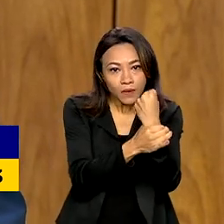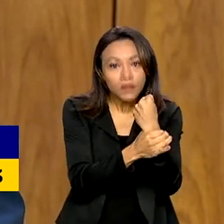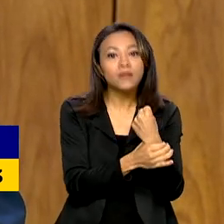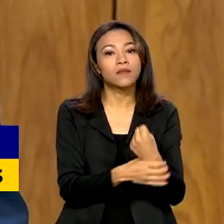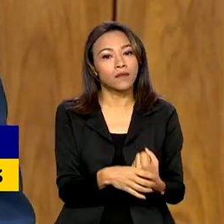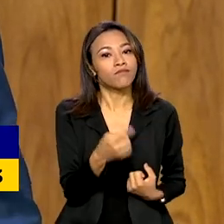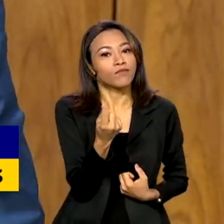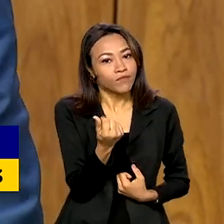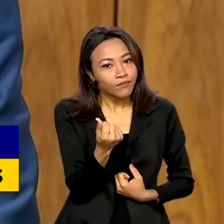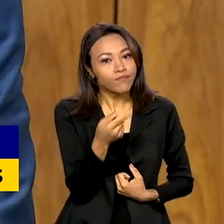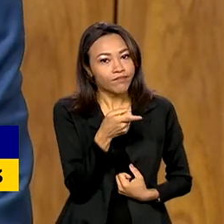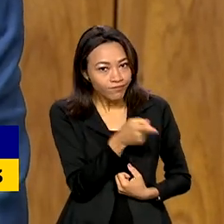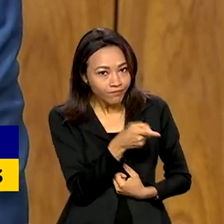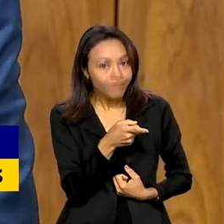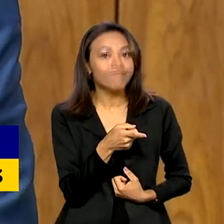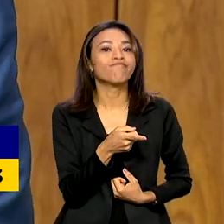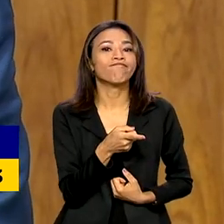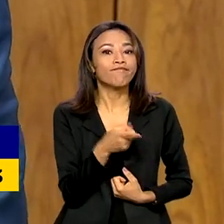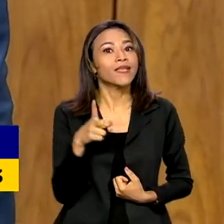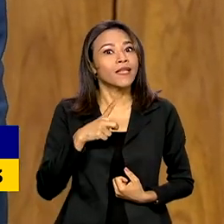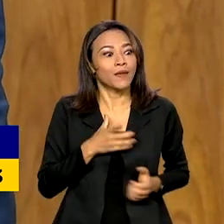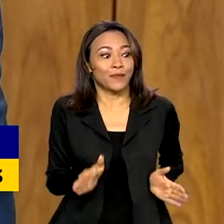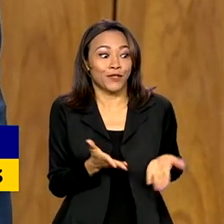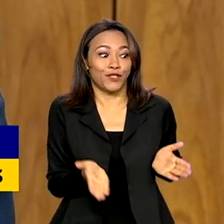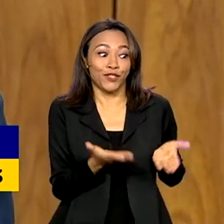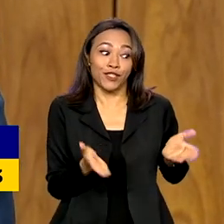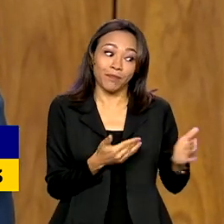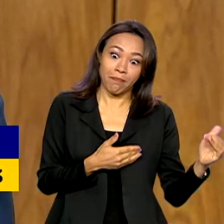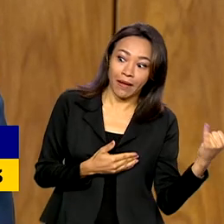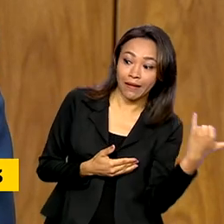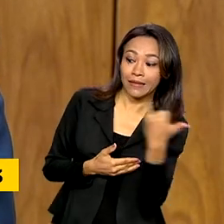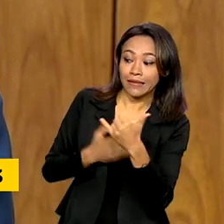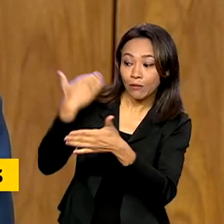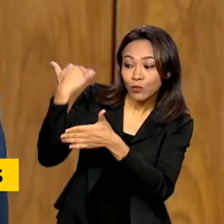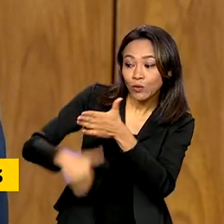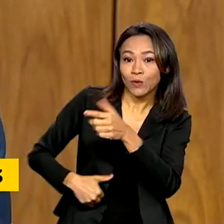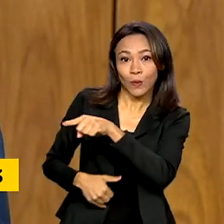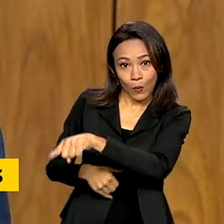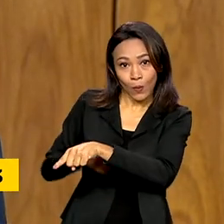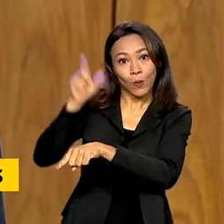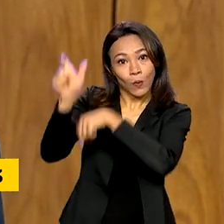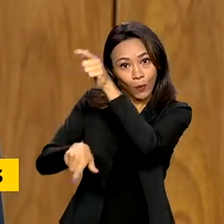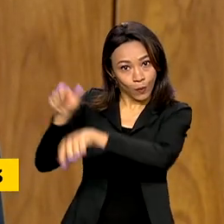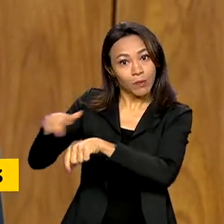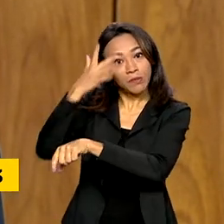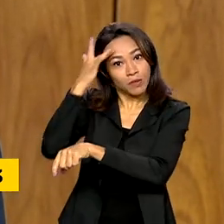Então ele tem um estímulo para dar o maior desconto possível porque ele sabe que vai receber.